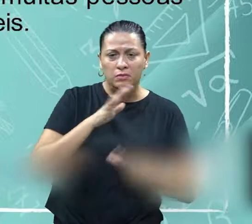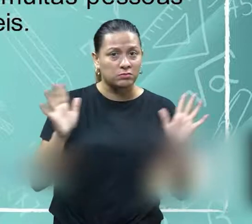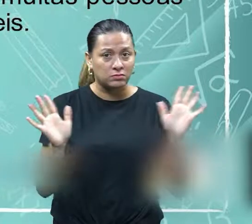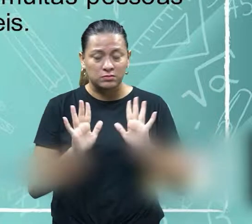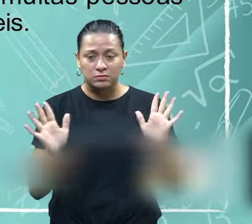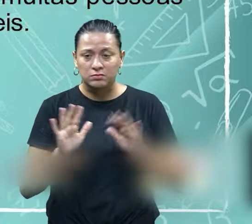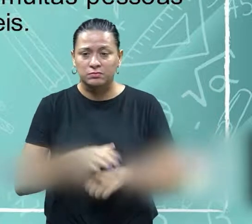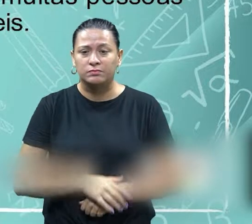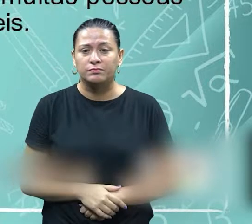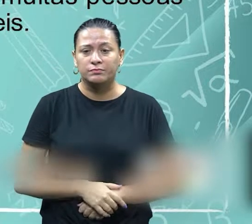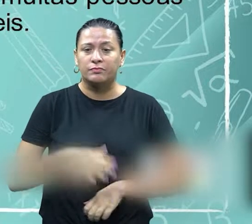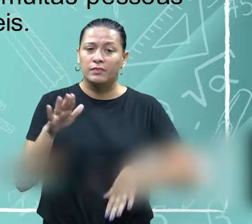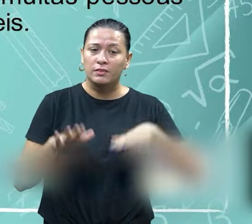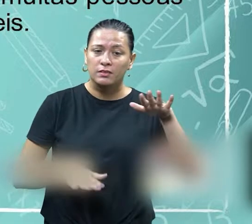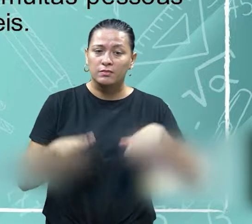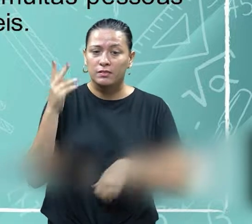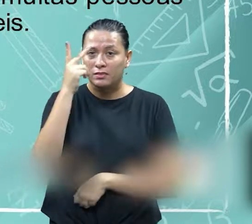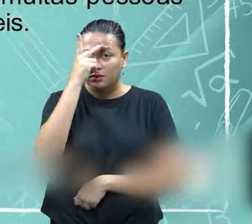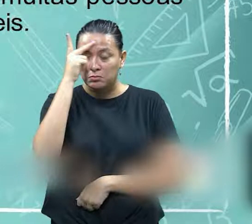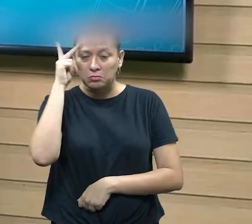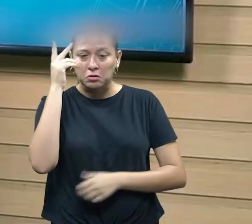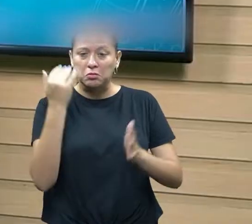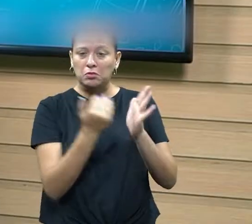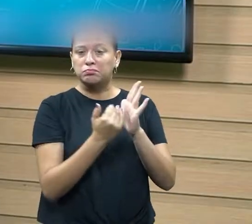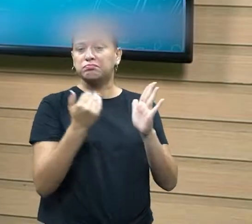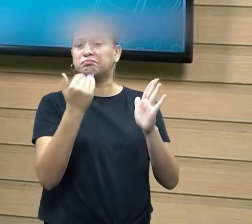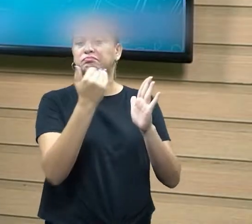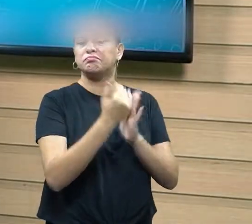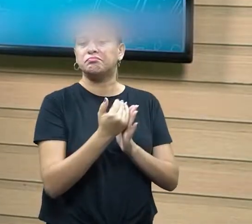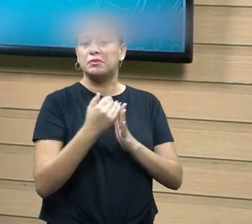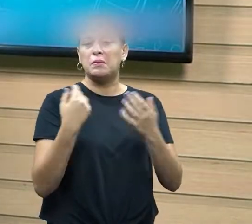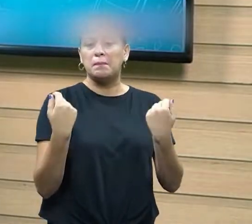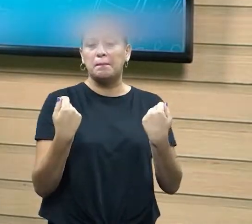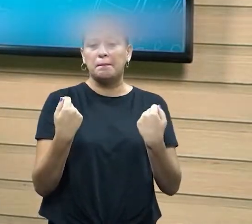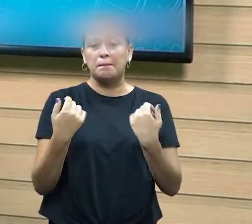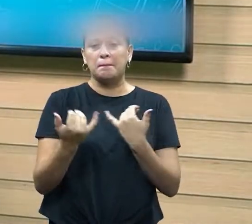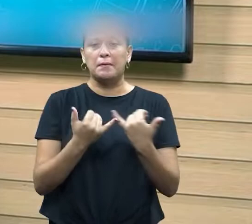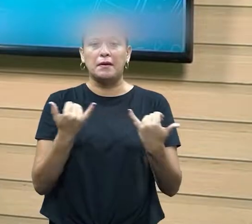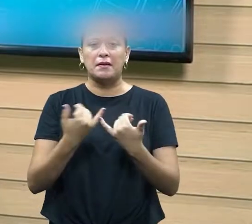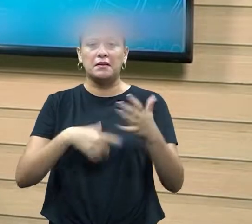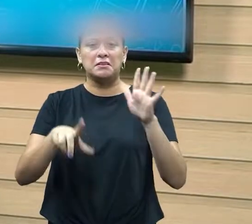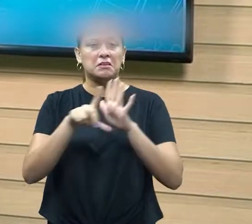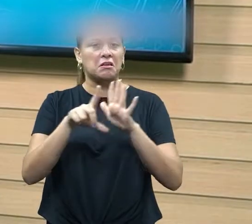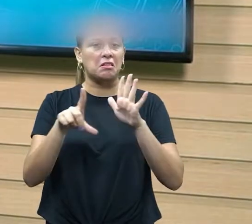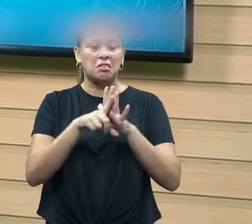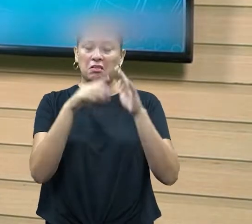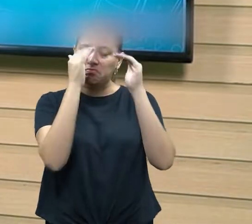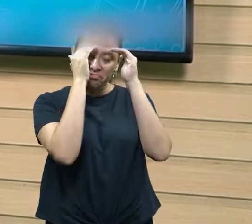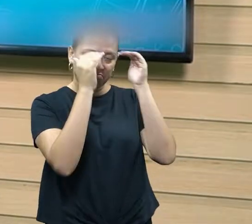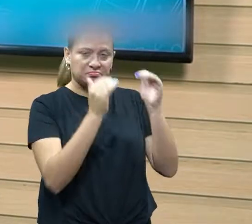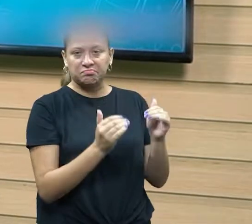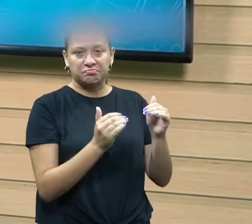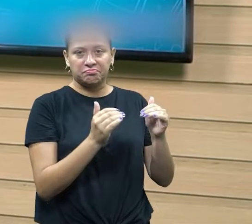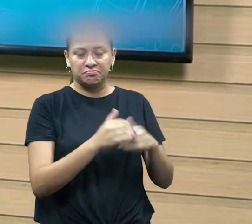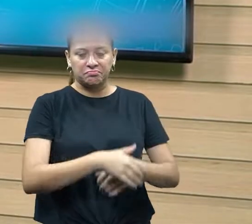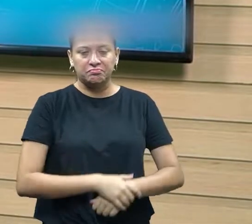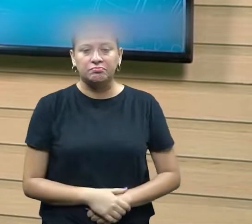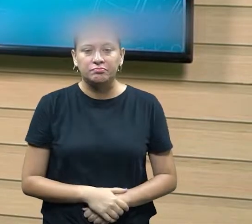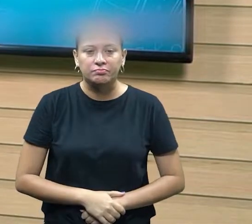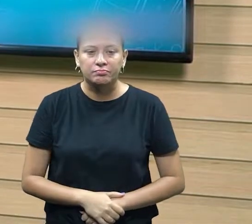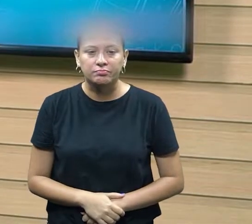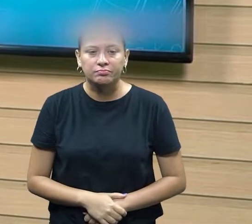poderosas considerarem a questão acima da lei normalmente quando a fala poder e aqui como o texto está trazendo a gente imagina que